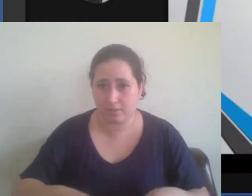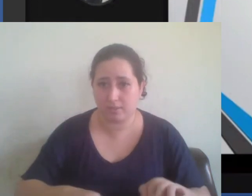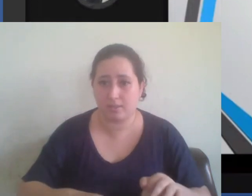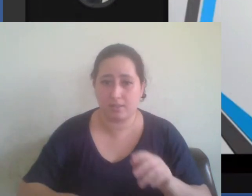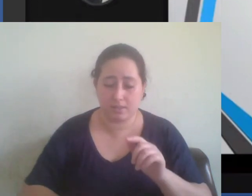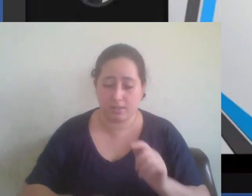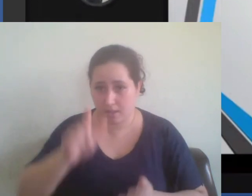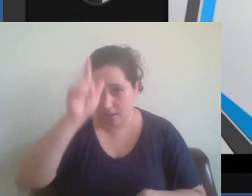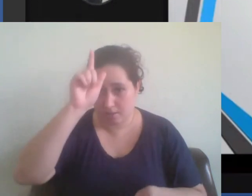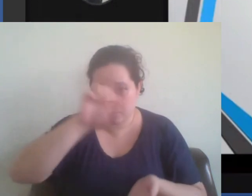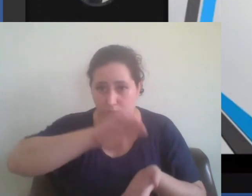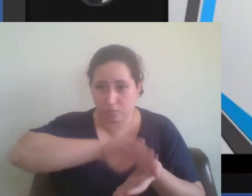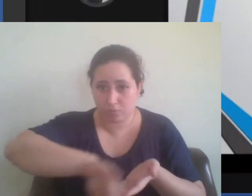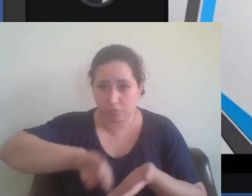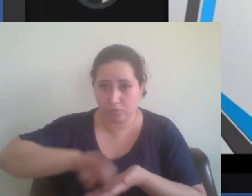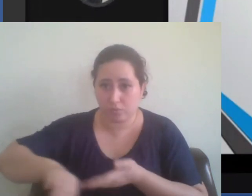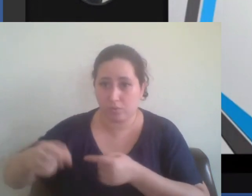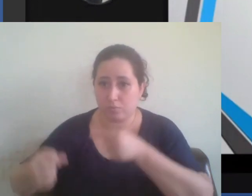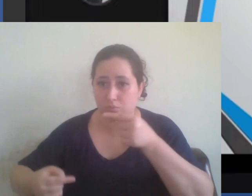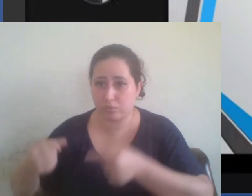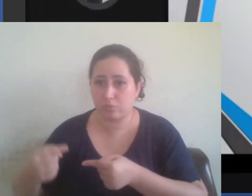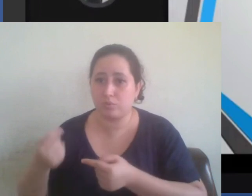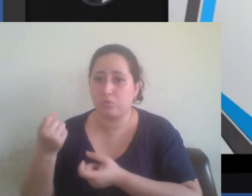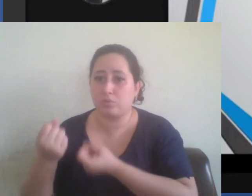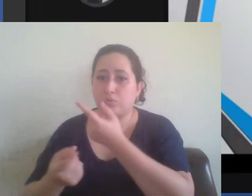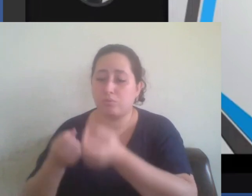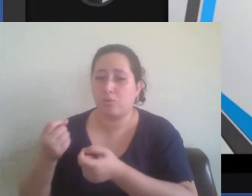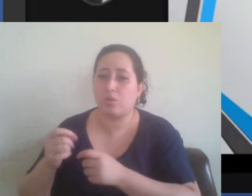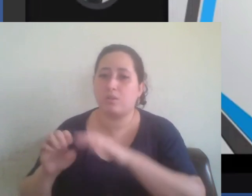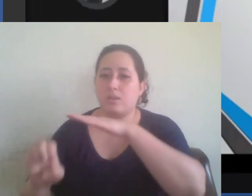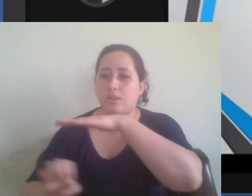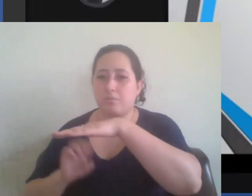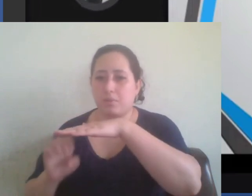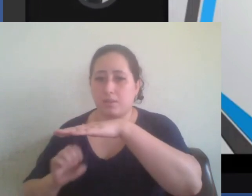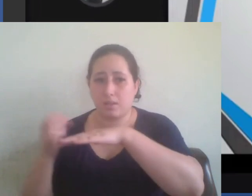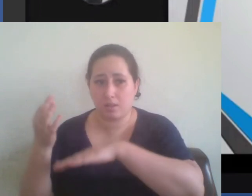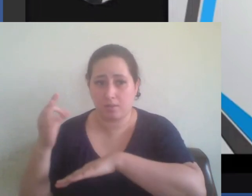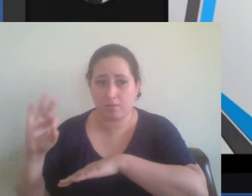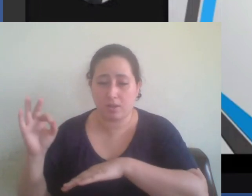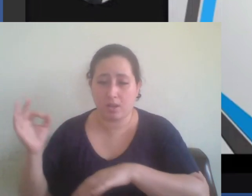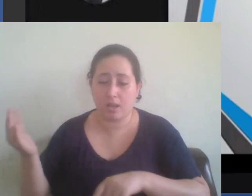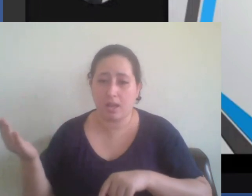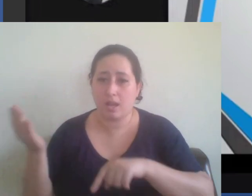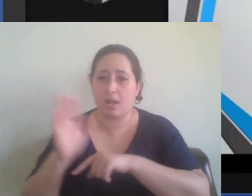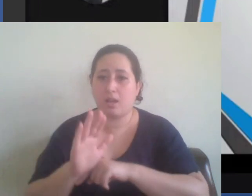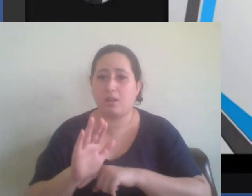alguns políticos e empresários franceses que haviam colaborado